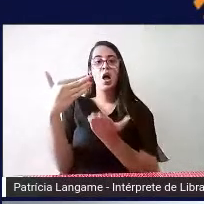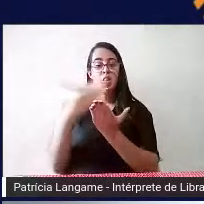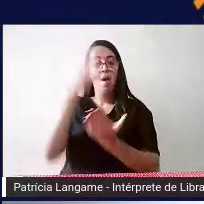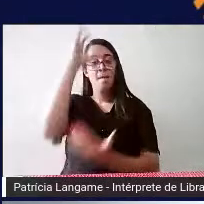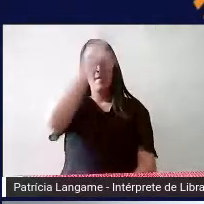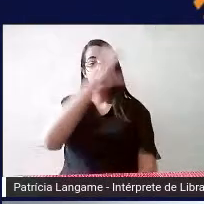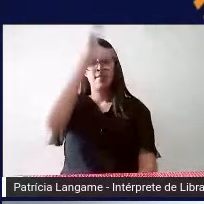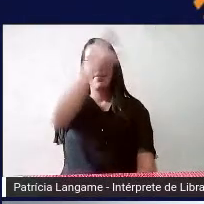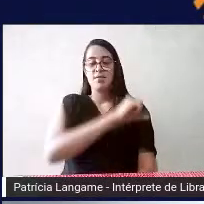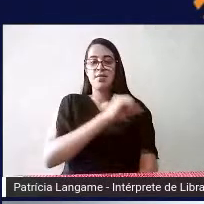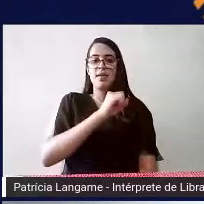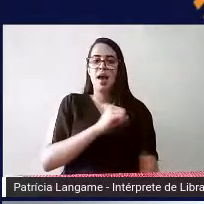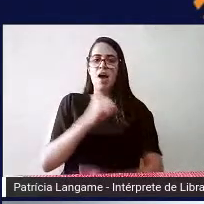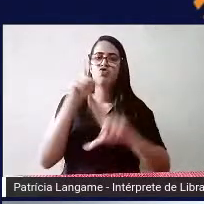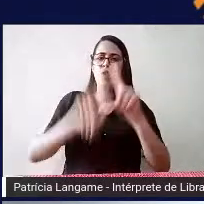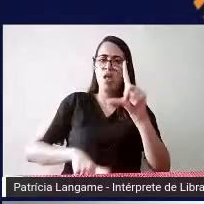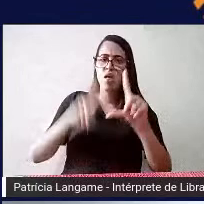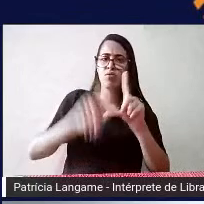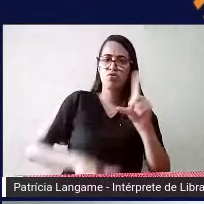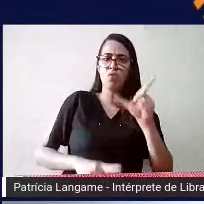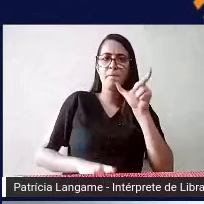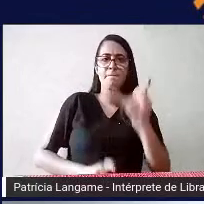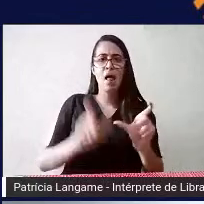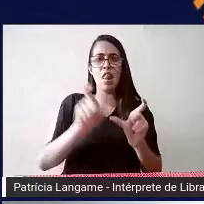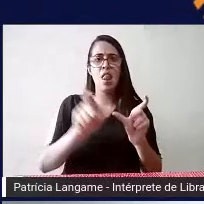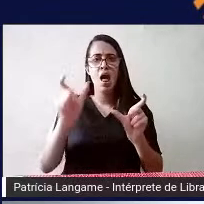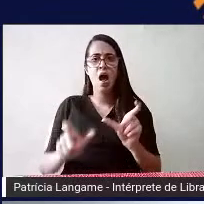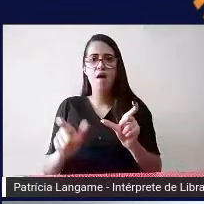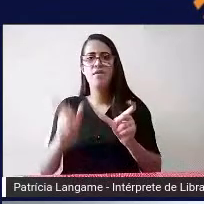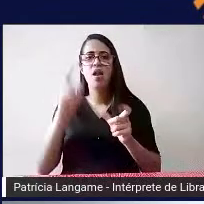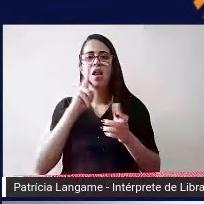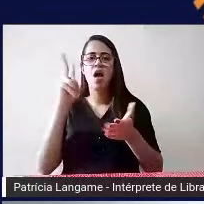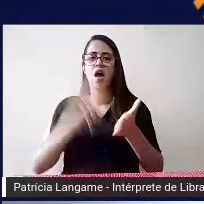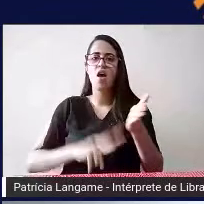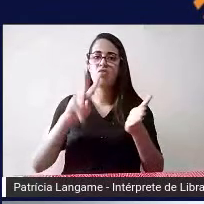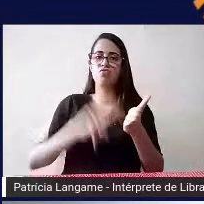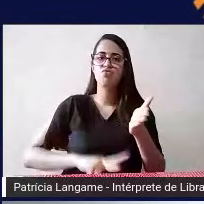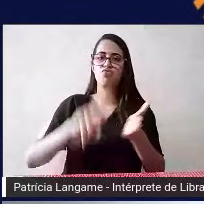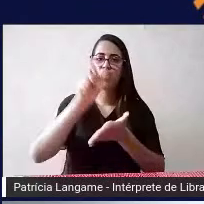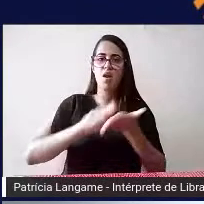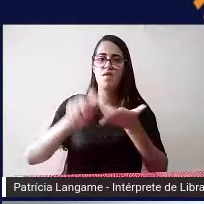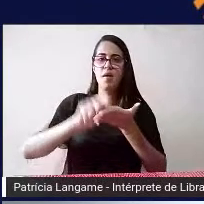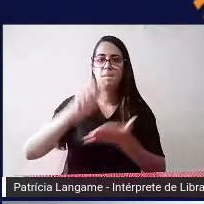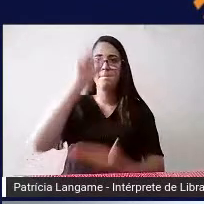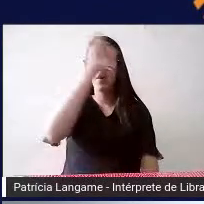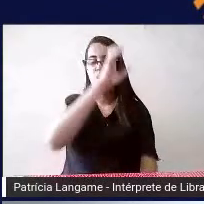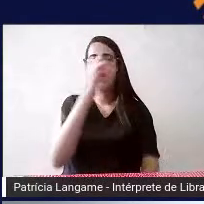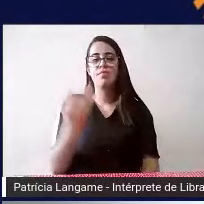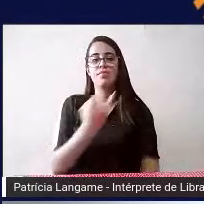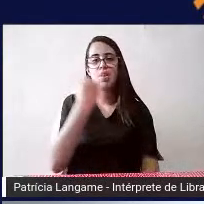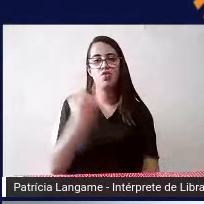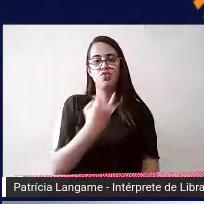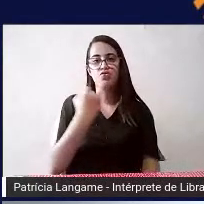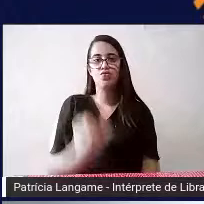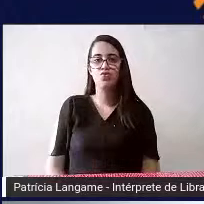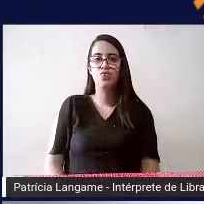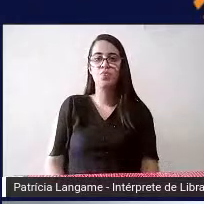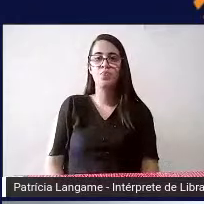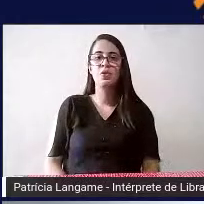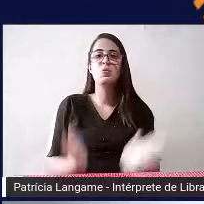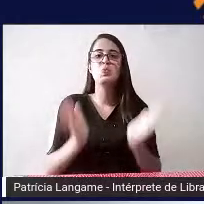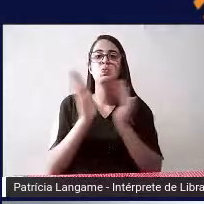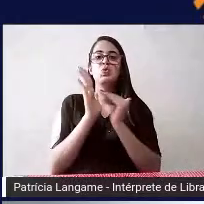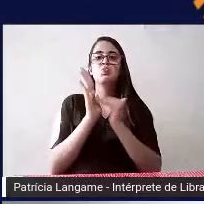as letras as palavras aprender a ler e escrever ela é muito importante e o último ali é um kit de reglete punção